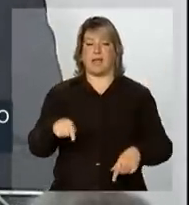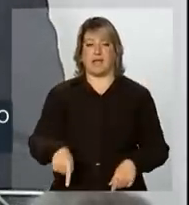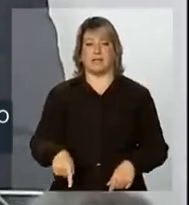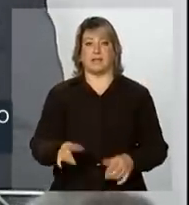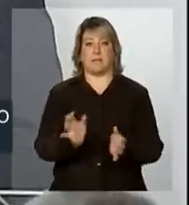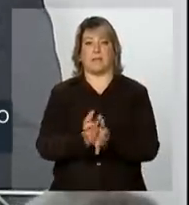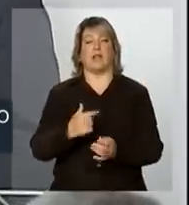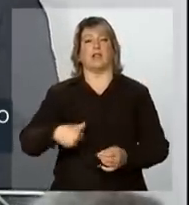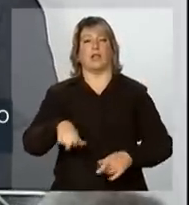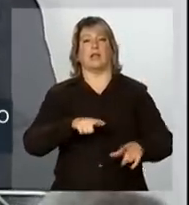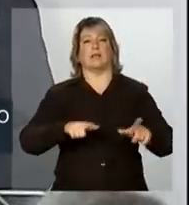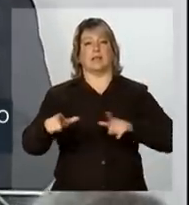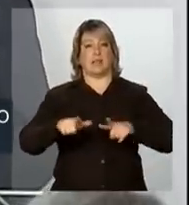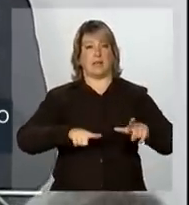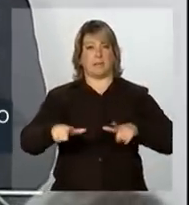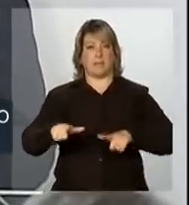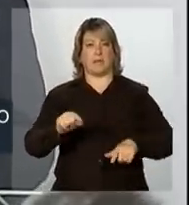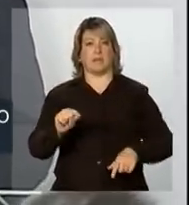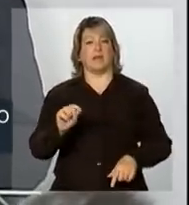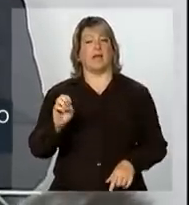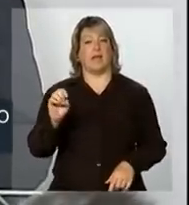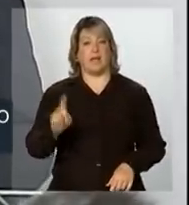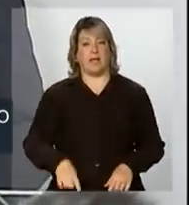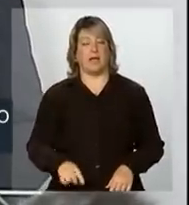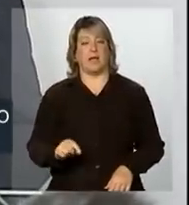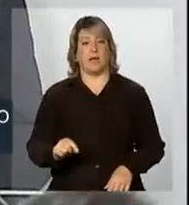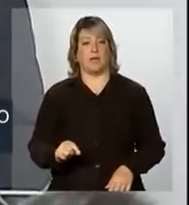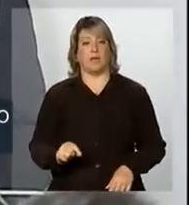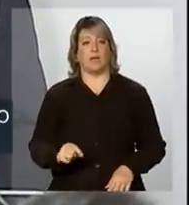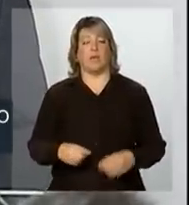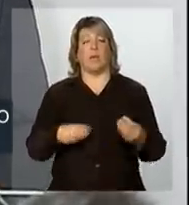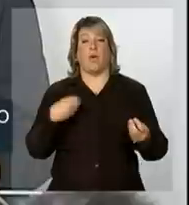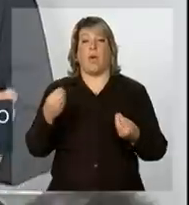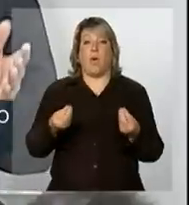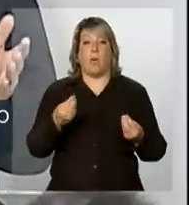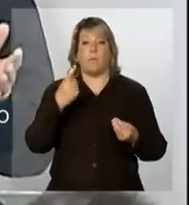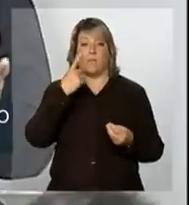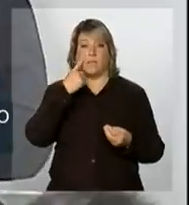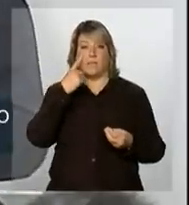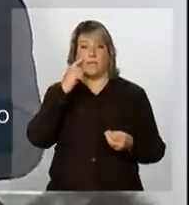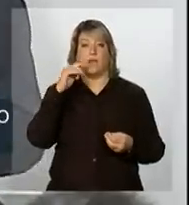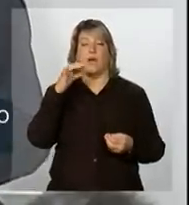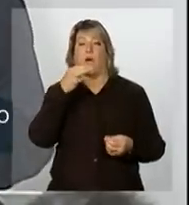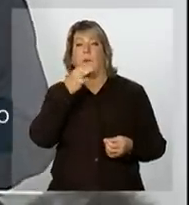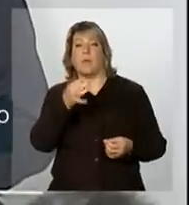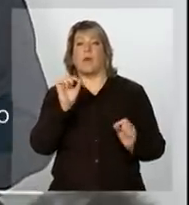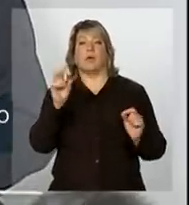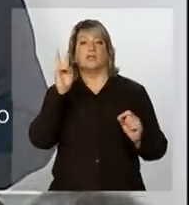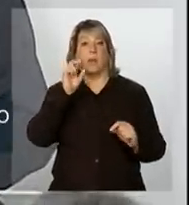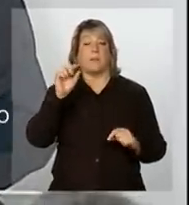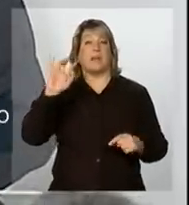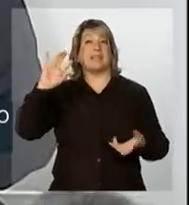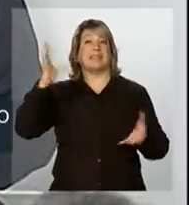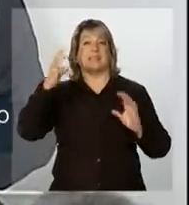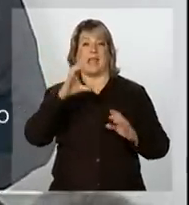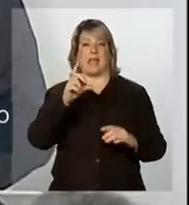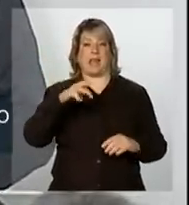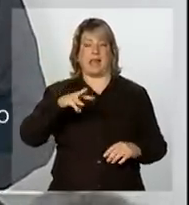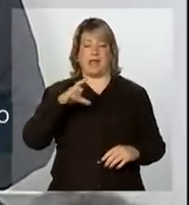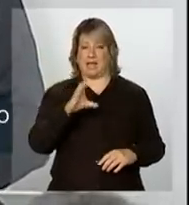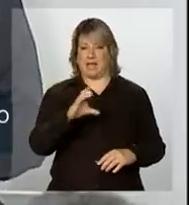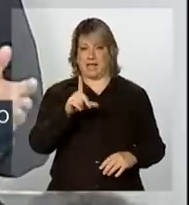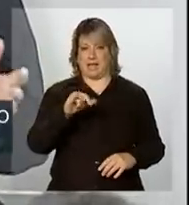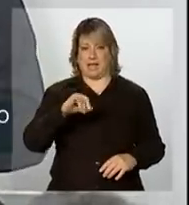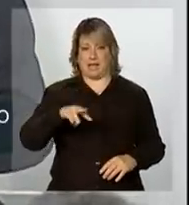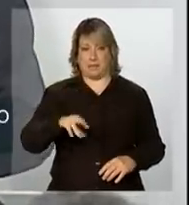nosso trabalho, que é o prognóstico climático para esse período que a